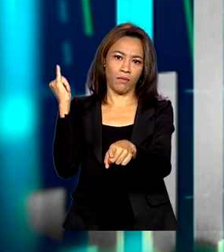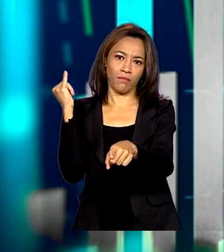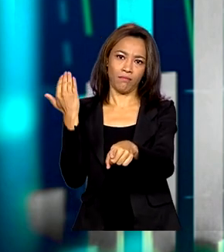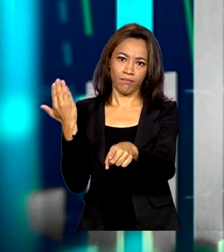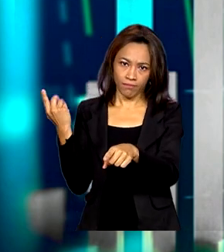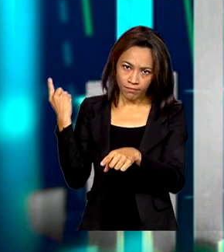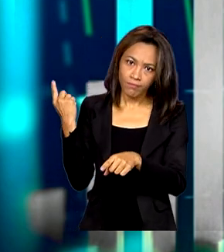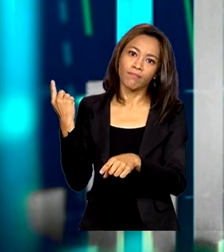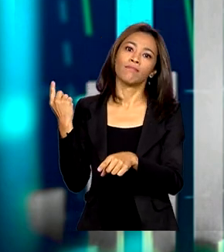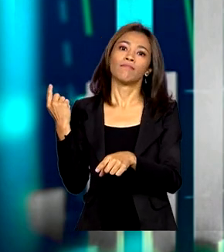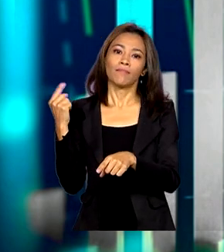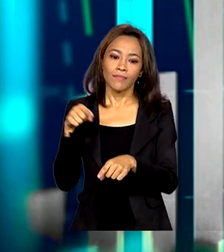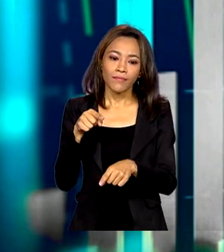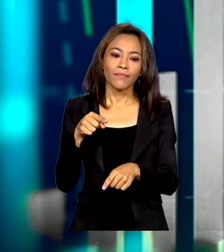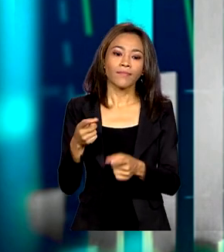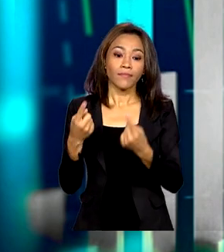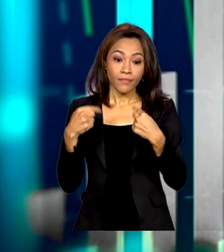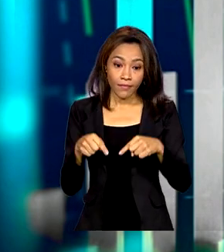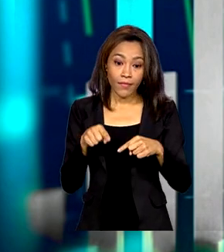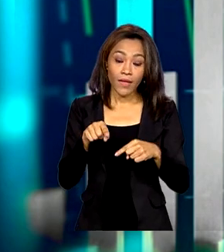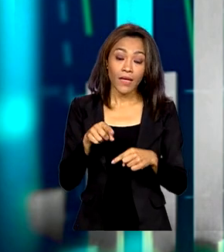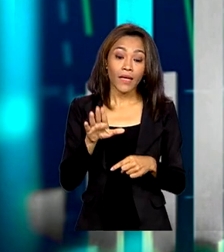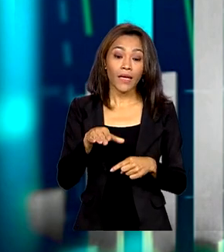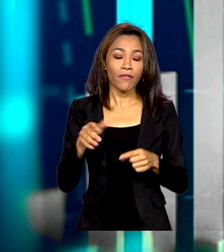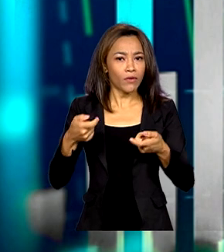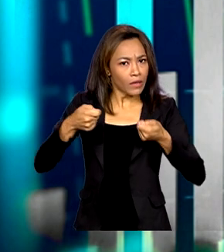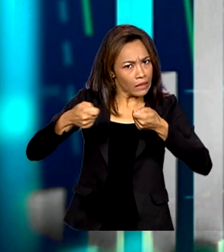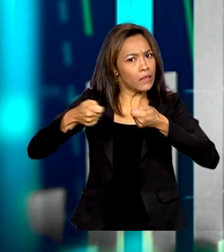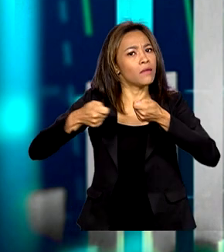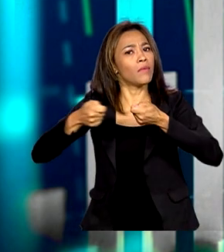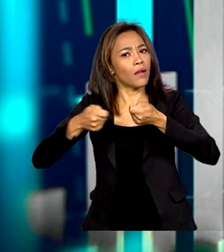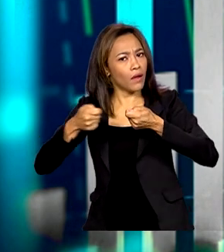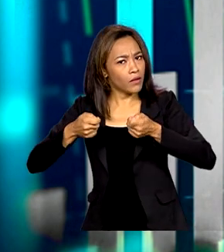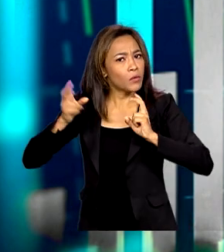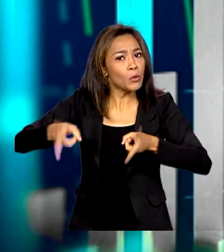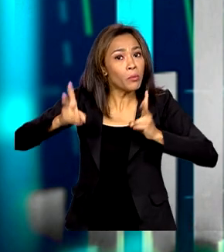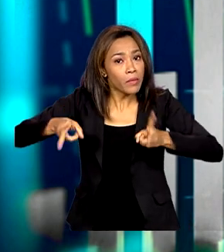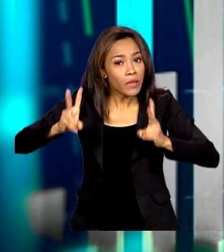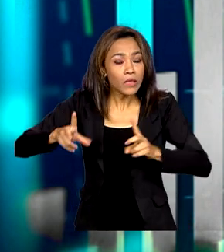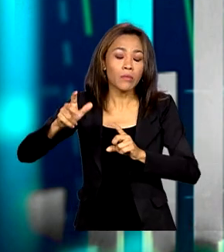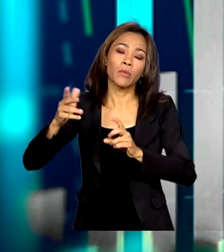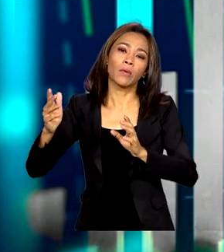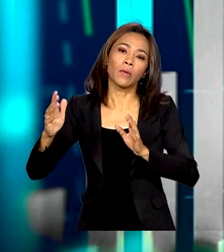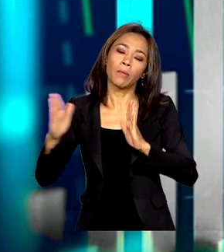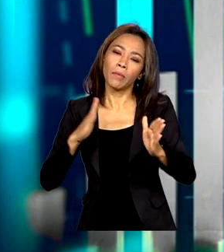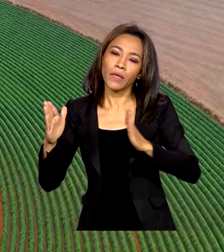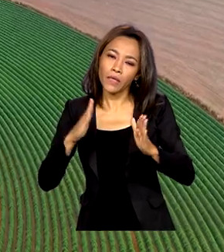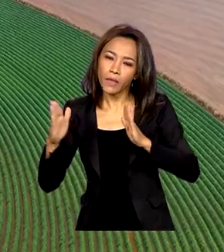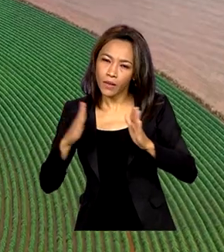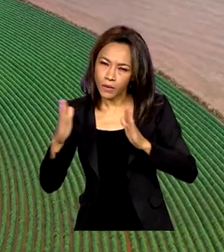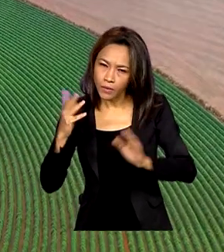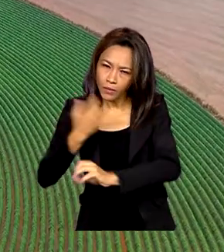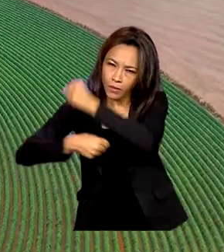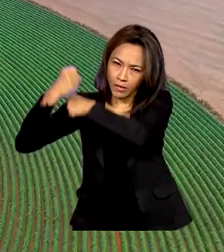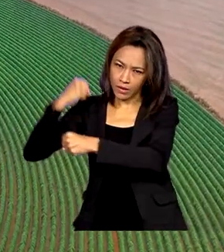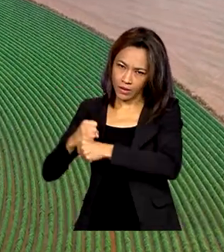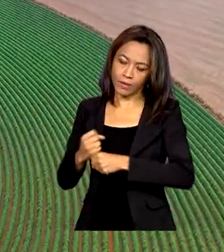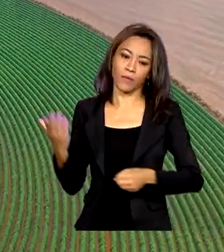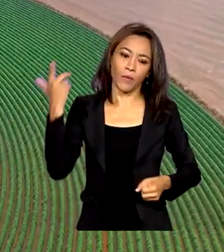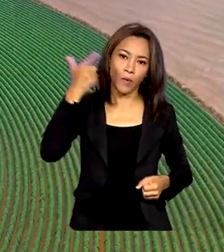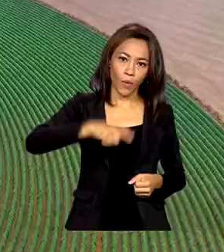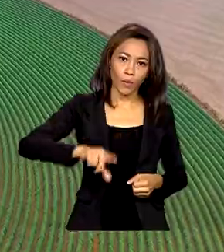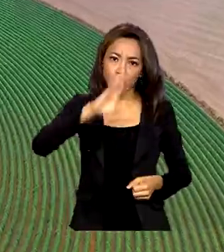2023, em contraposição ao saldo mais ou menos equilibrado no mesmo período do ano passado, em 2022. Os destaques,